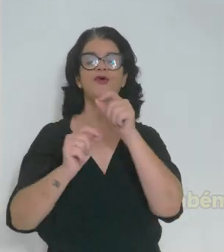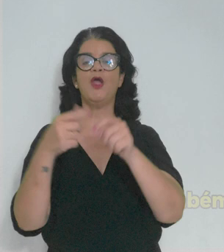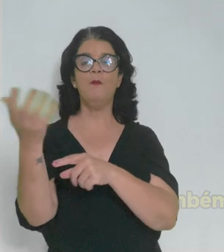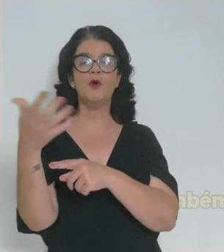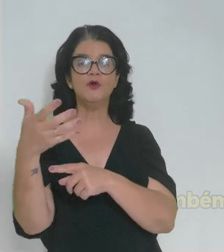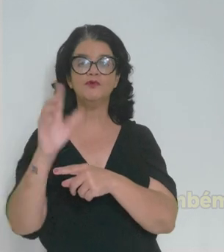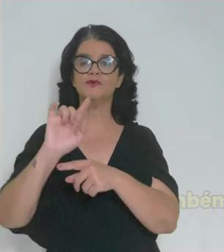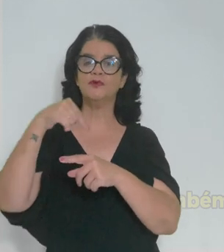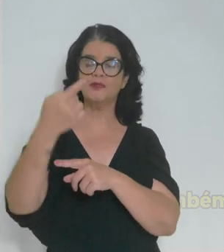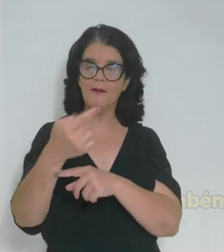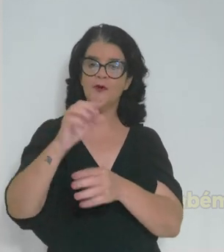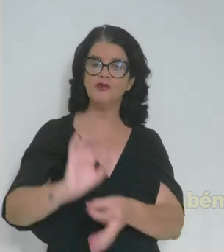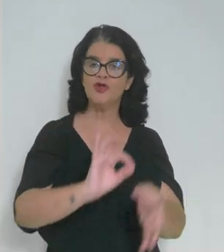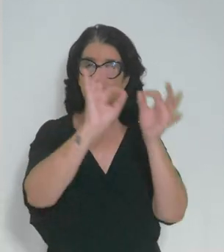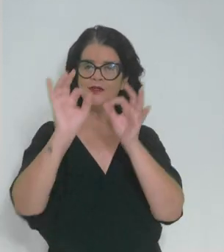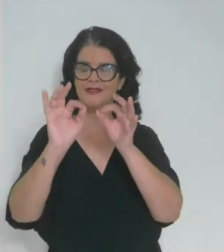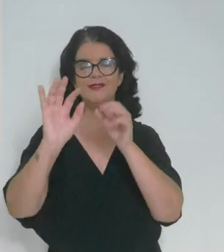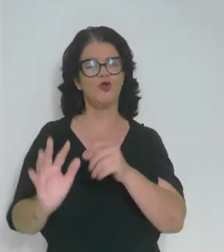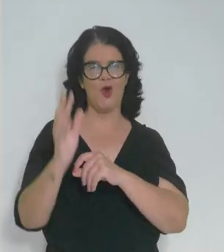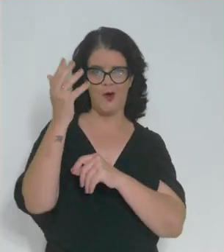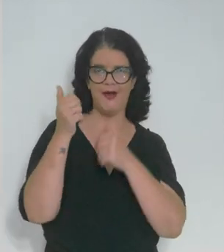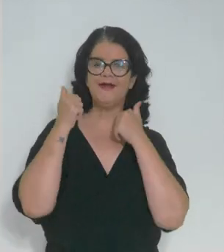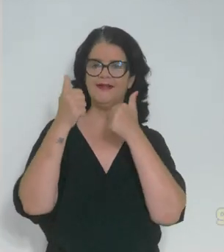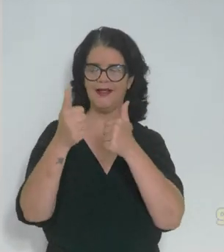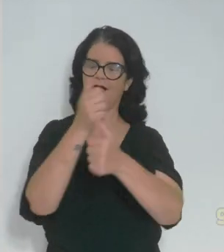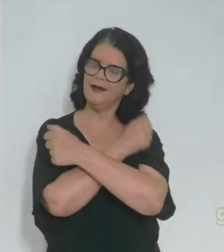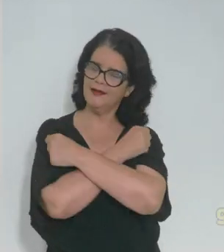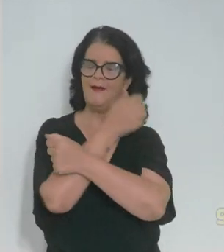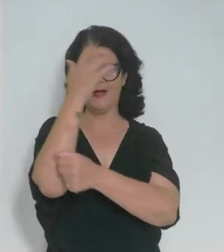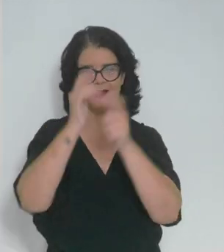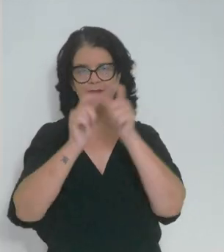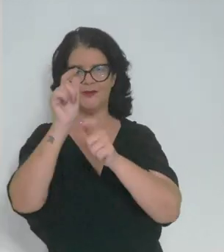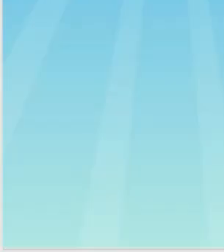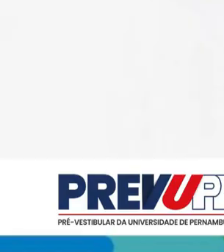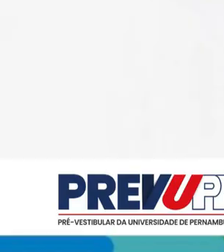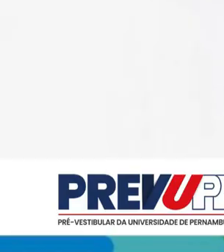que eu produzo depois que esse processo ocorre, tá? Grande abraço, pessoal!